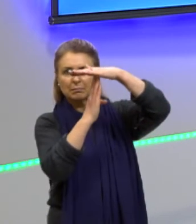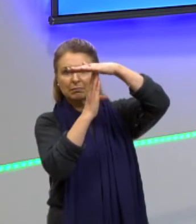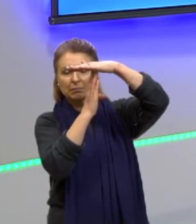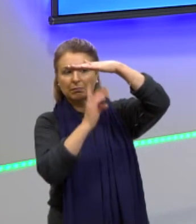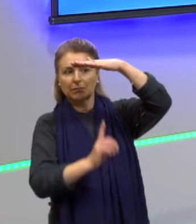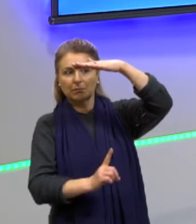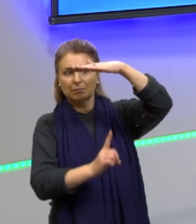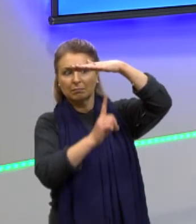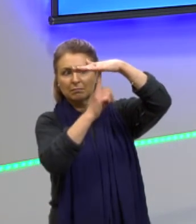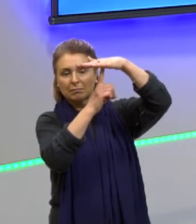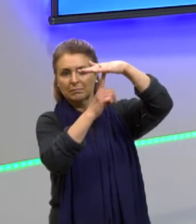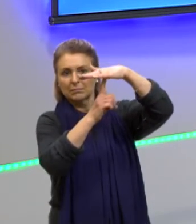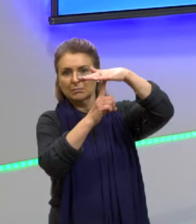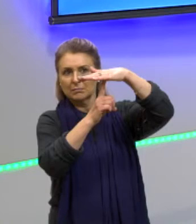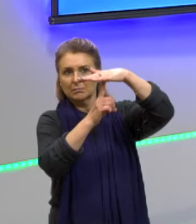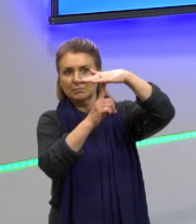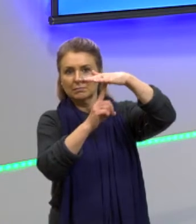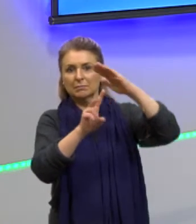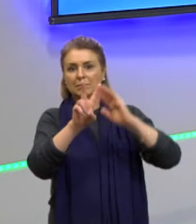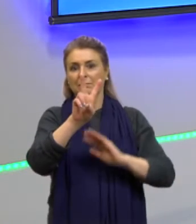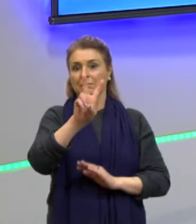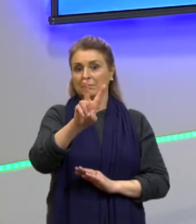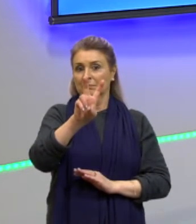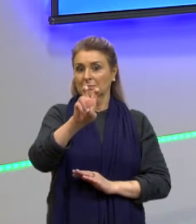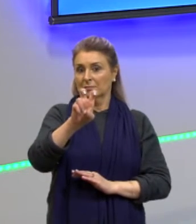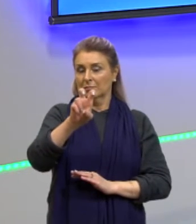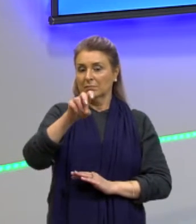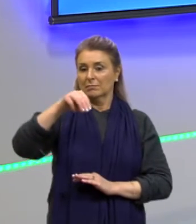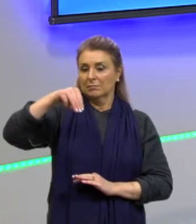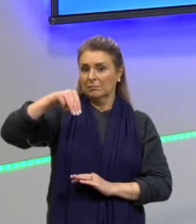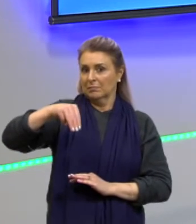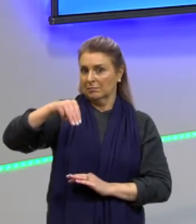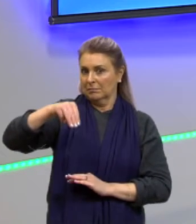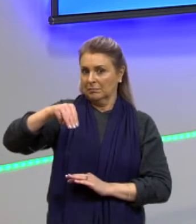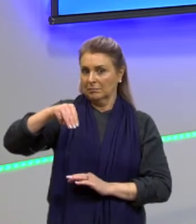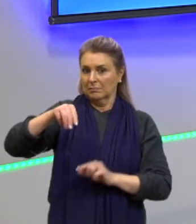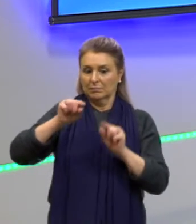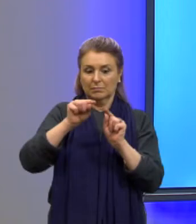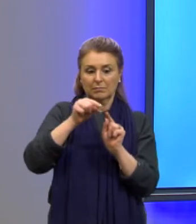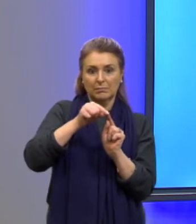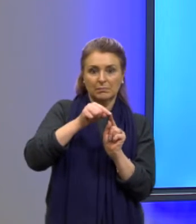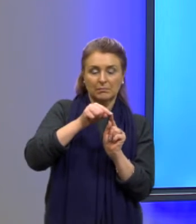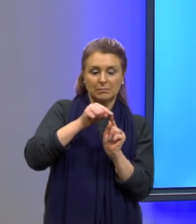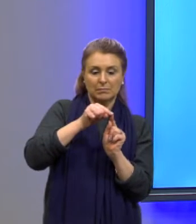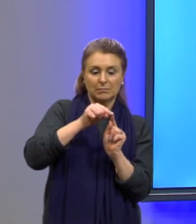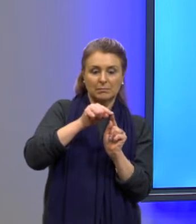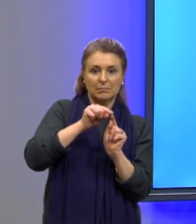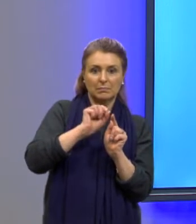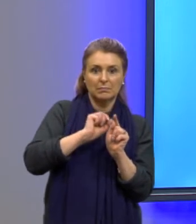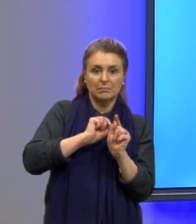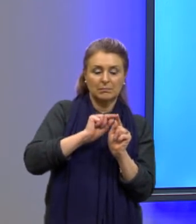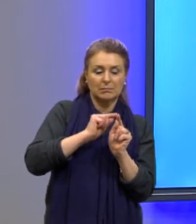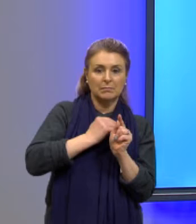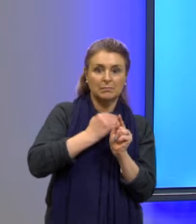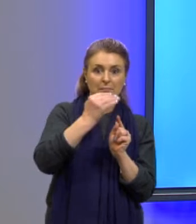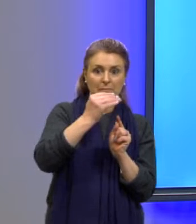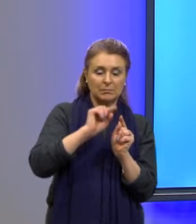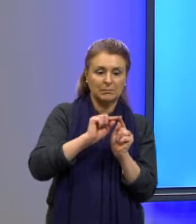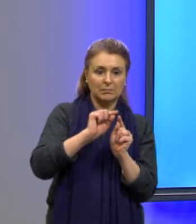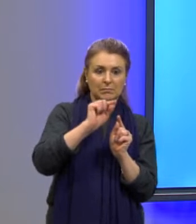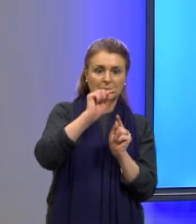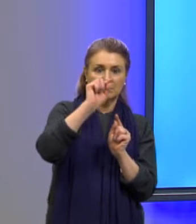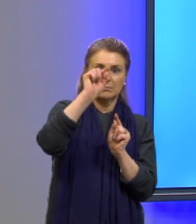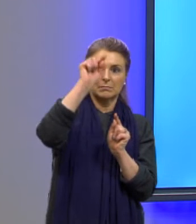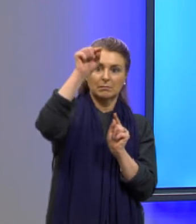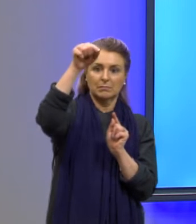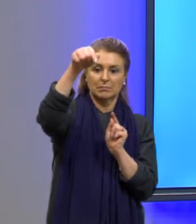que ele atingiu foi de 25 metros. E que de onde ele saiu até onde ele chegou foram 150 metros de distância.